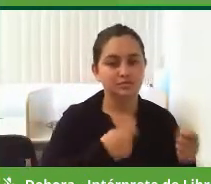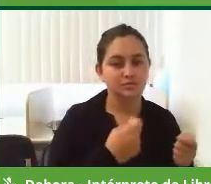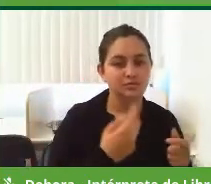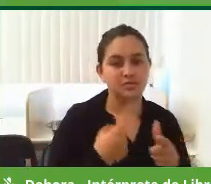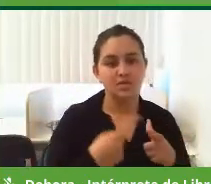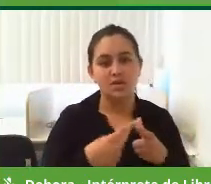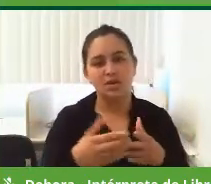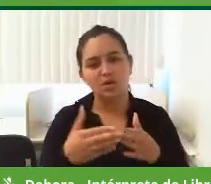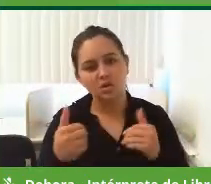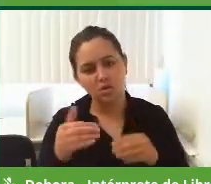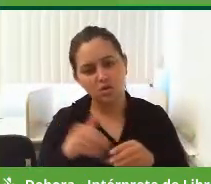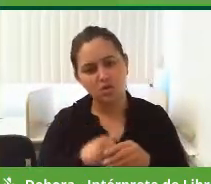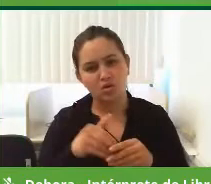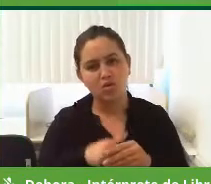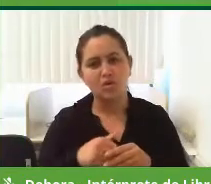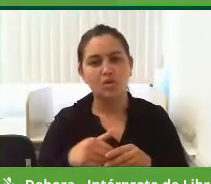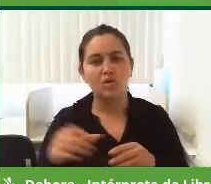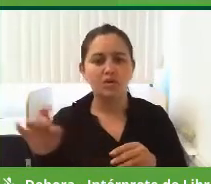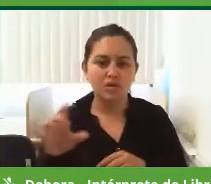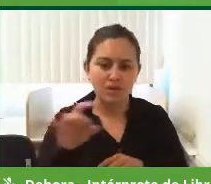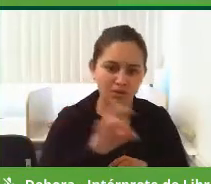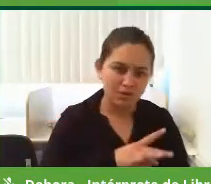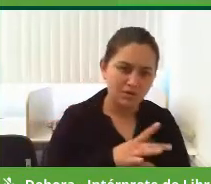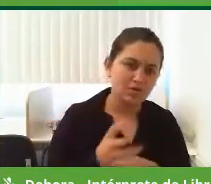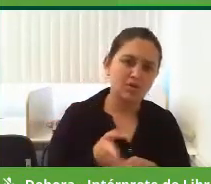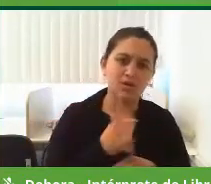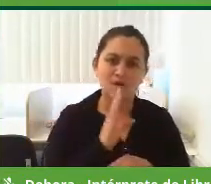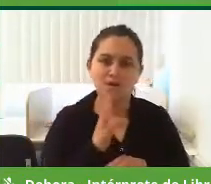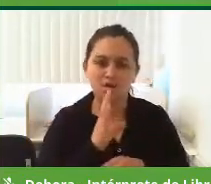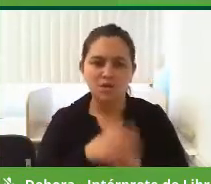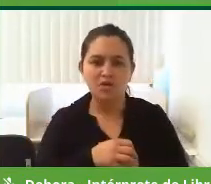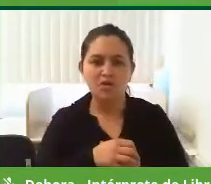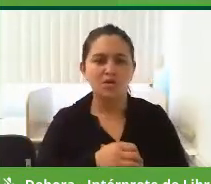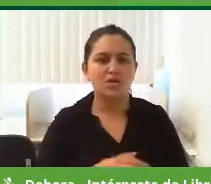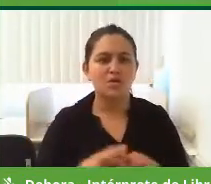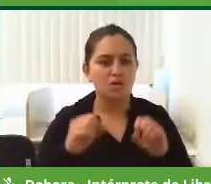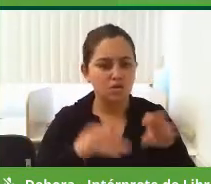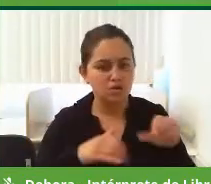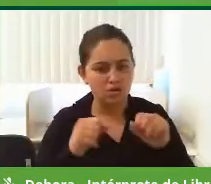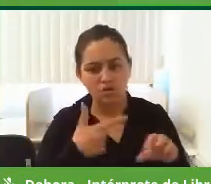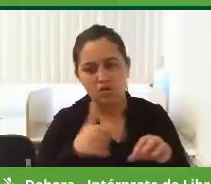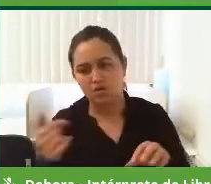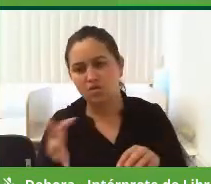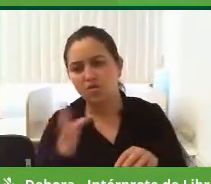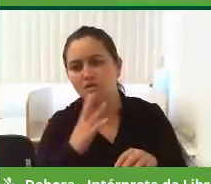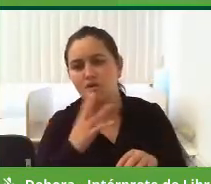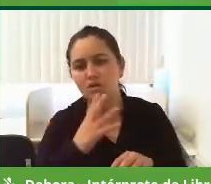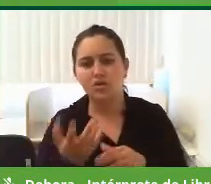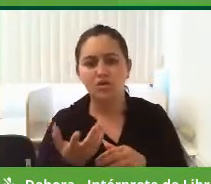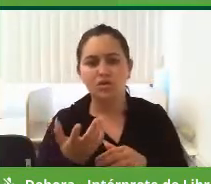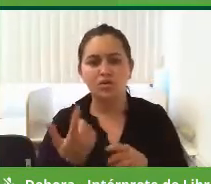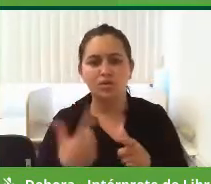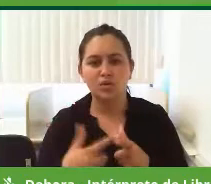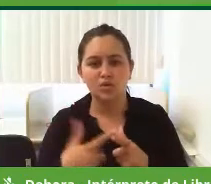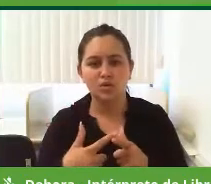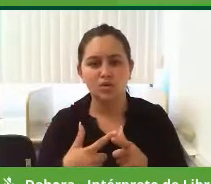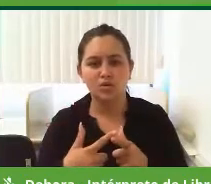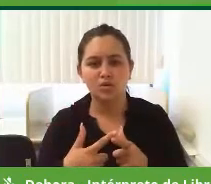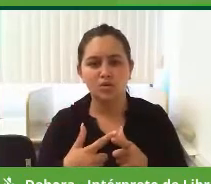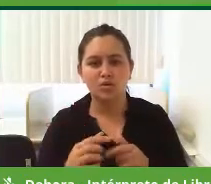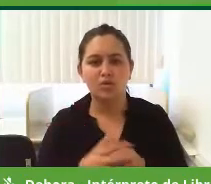por isso que eu estou pedindo o seu voto a cada um que me conhece, os jovens que não me conhecem ainda, porque eu estava no